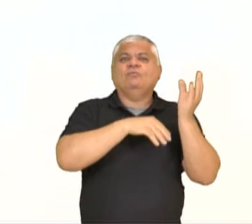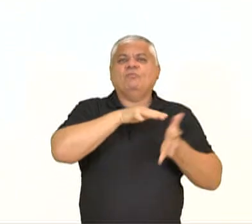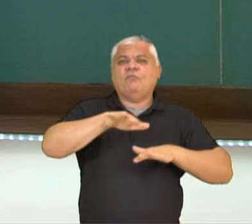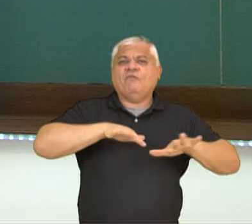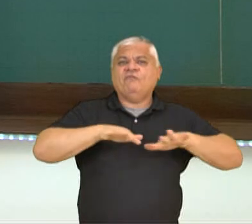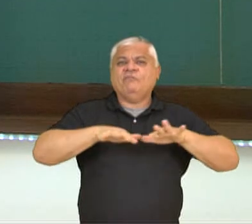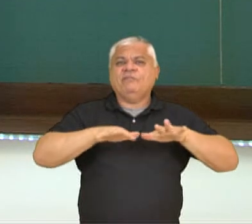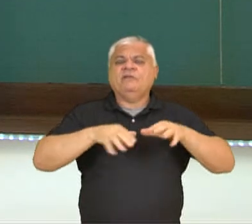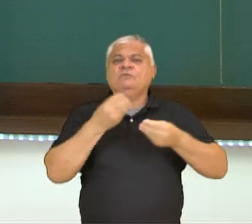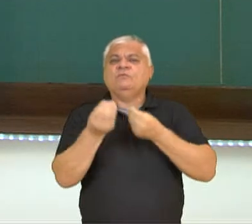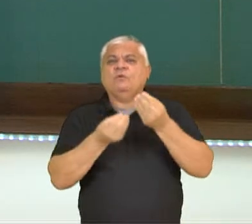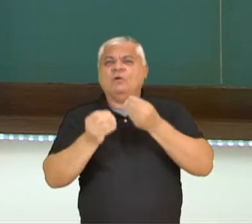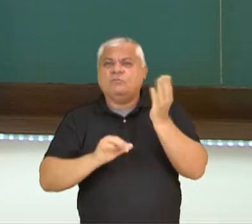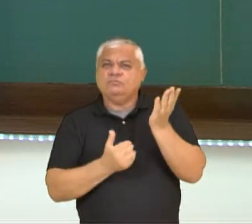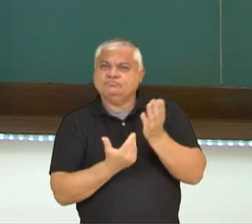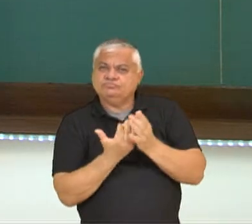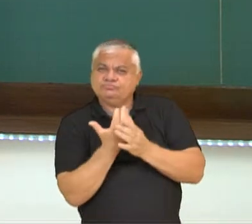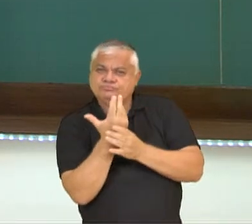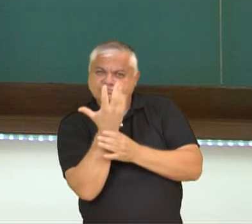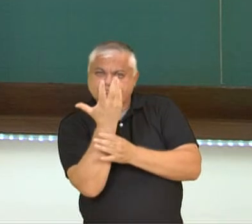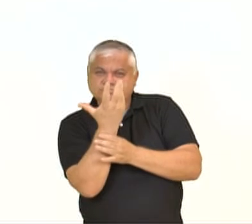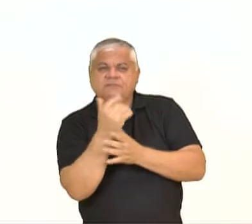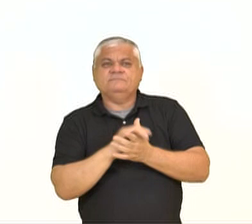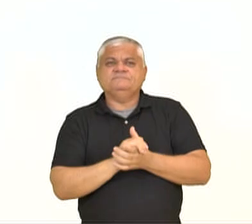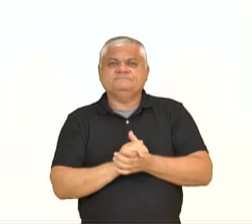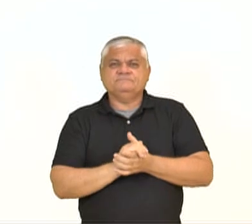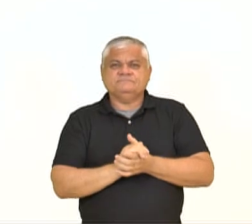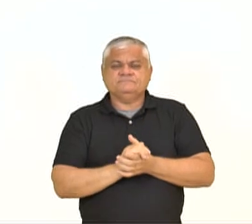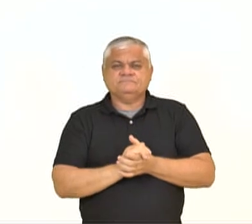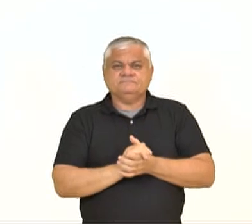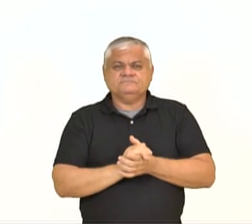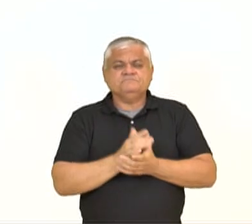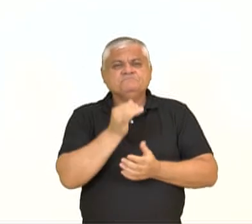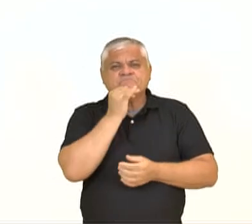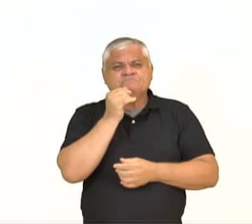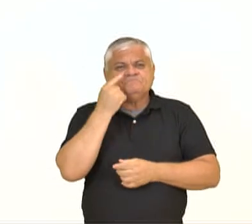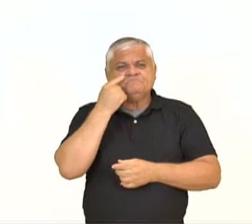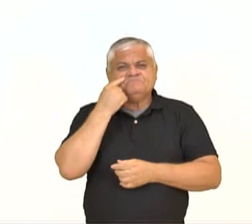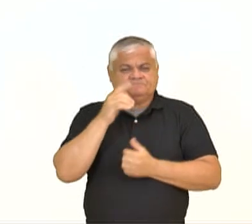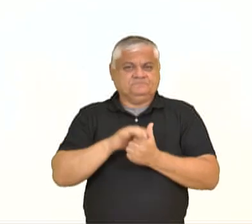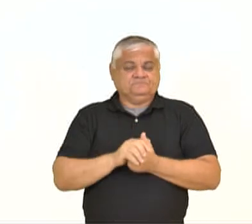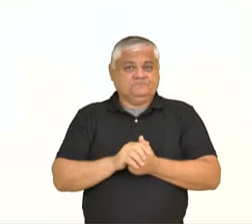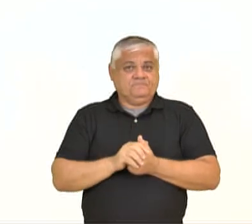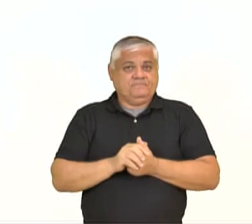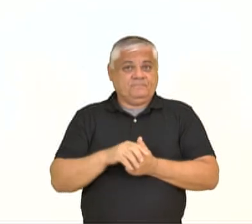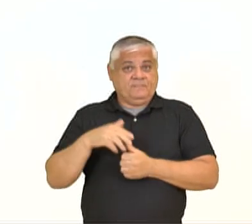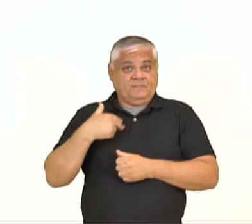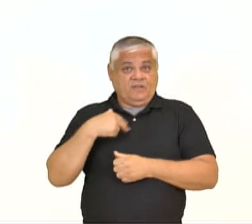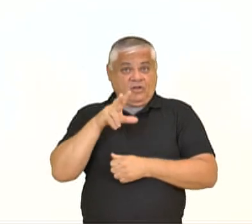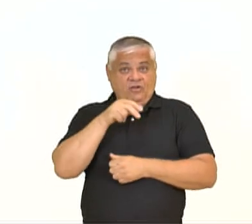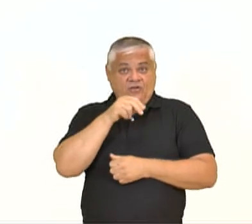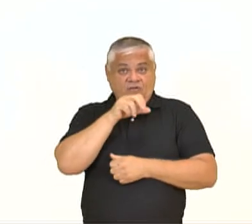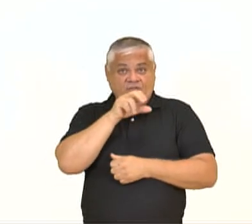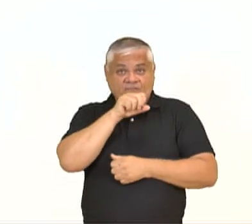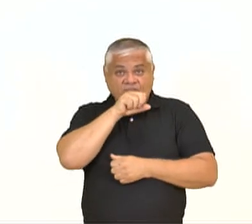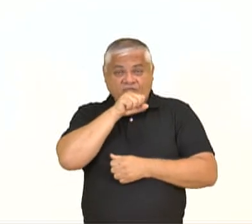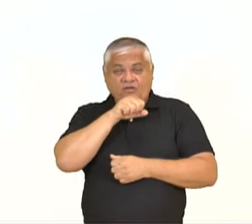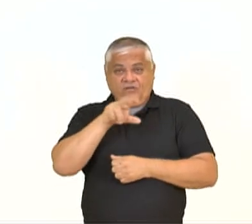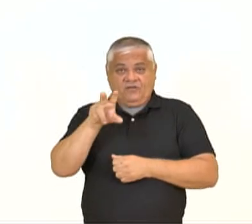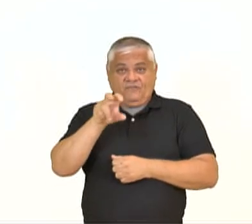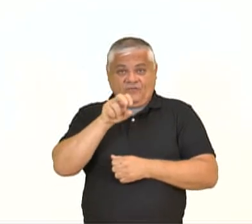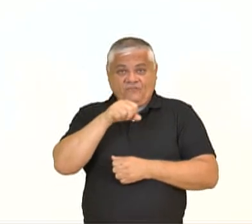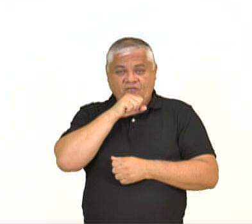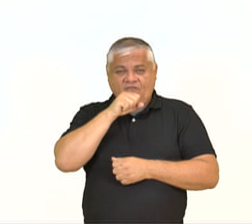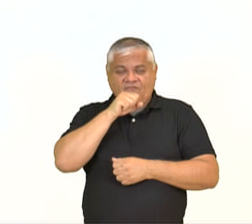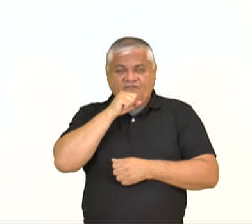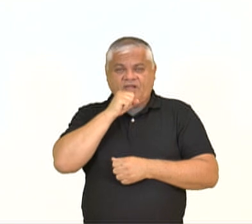vegetais. Vamos lá? E aí, vocês já sabem? Olha só, a minha avó sempre dizia que enrolar o